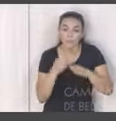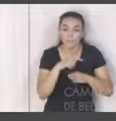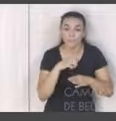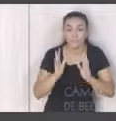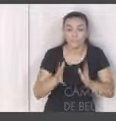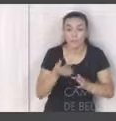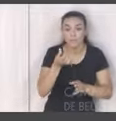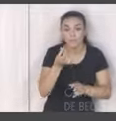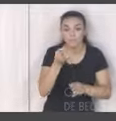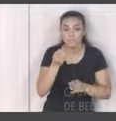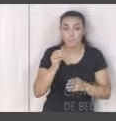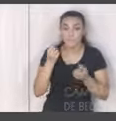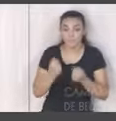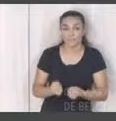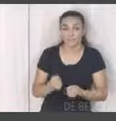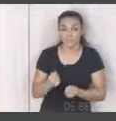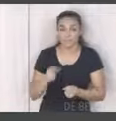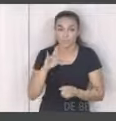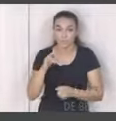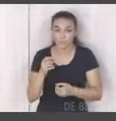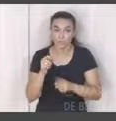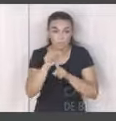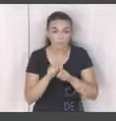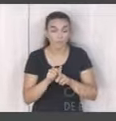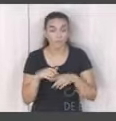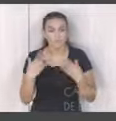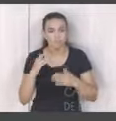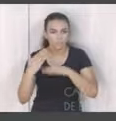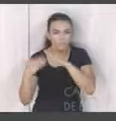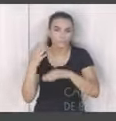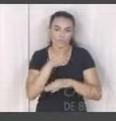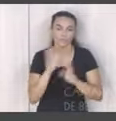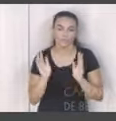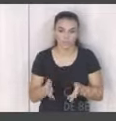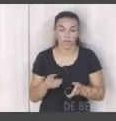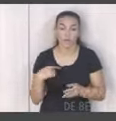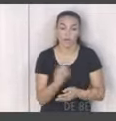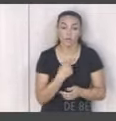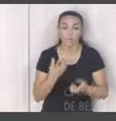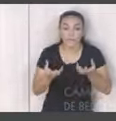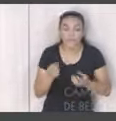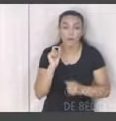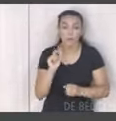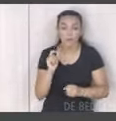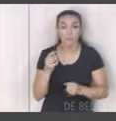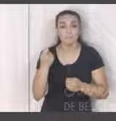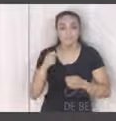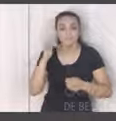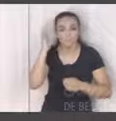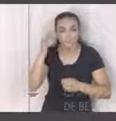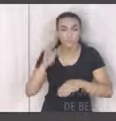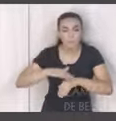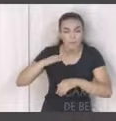toneladas de reciclado por mês. Eu acho que isso é um avanço também muito grande. a nossa disposição é essa nós possamos buscar cada vez mais